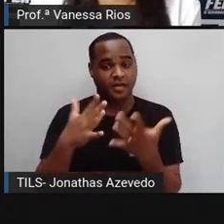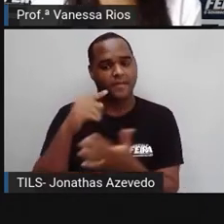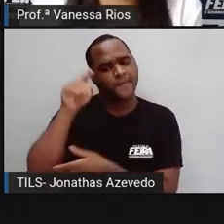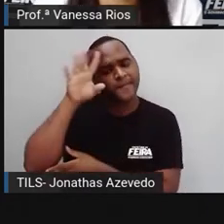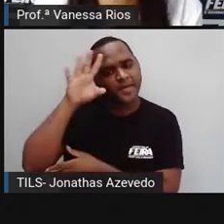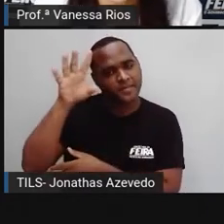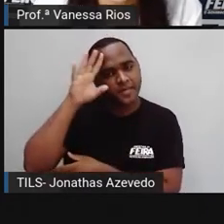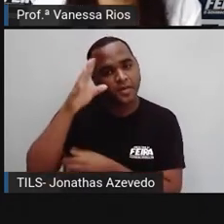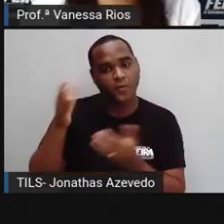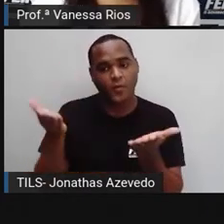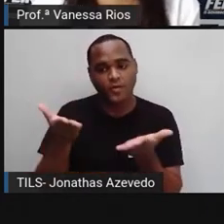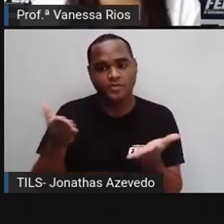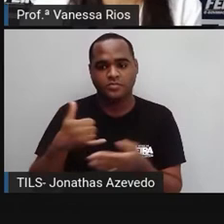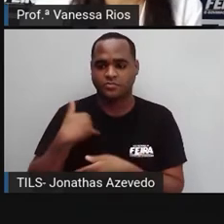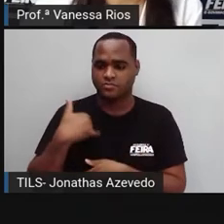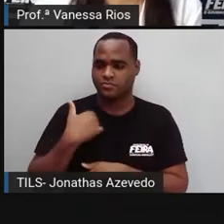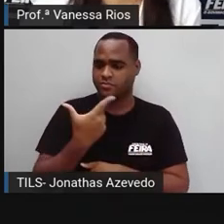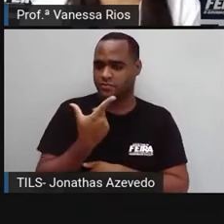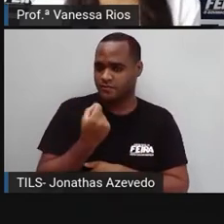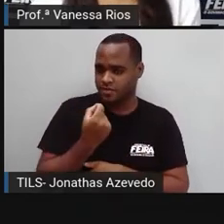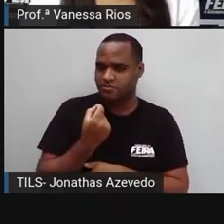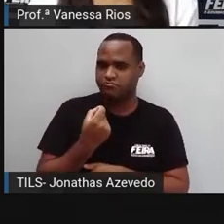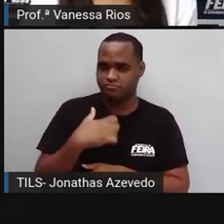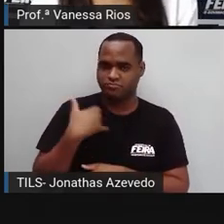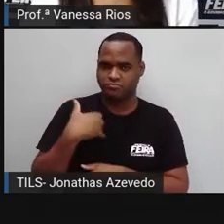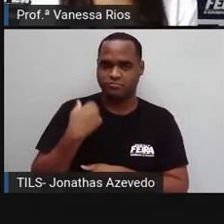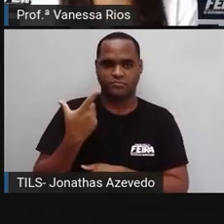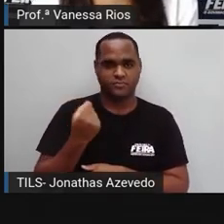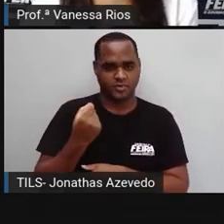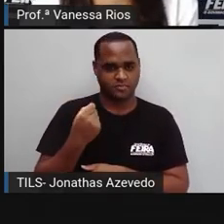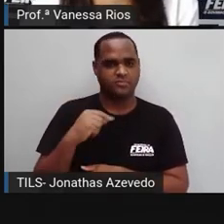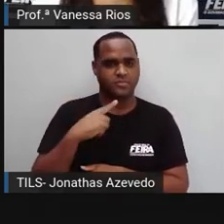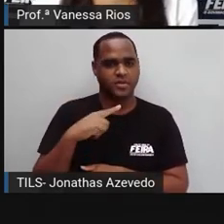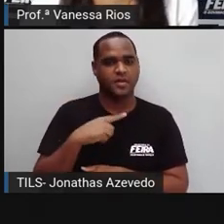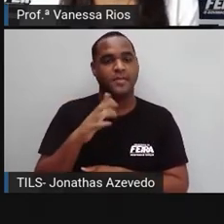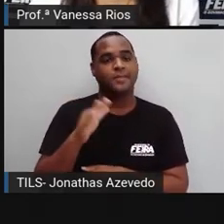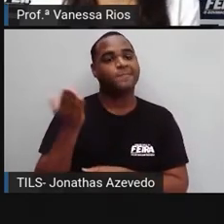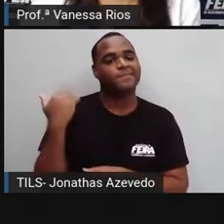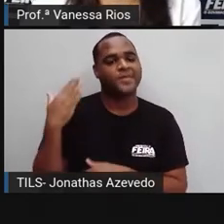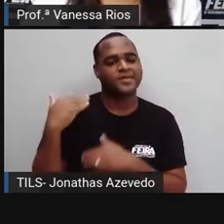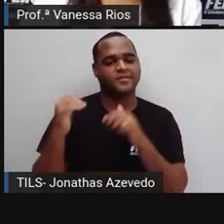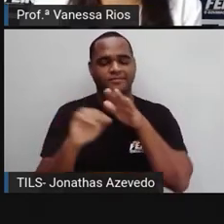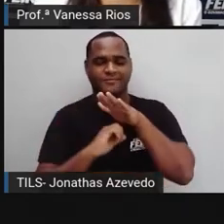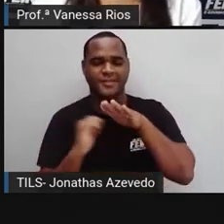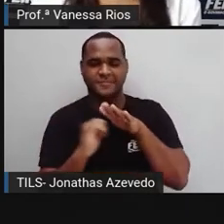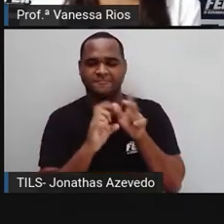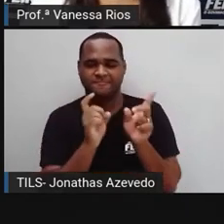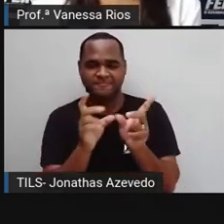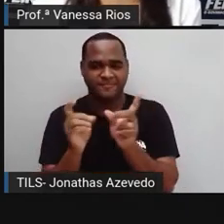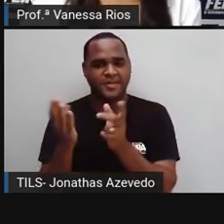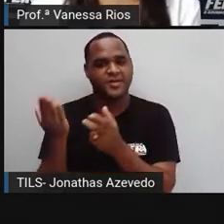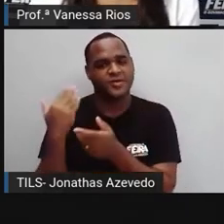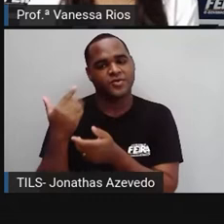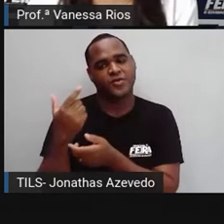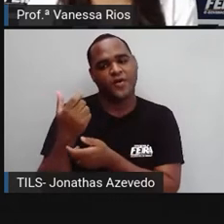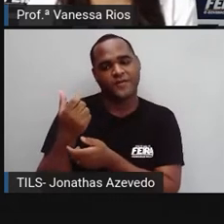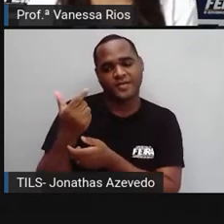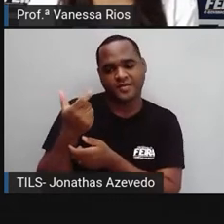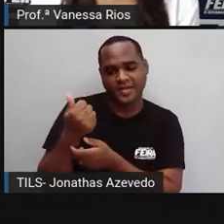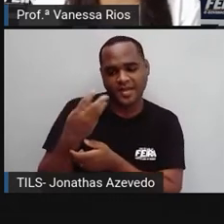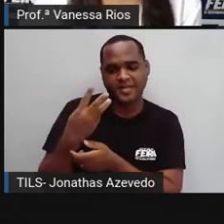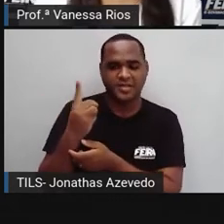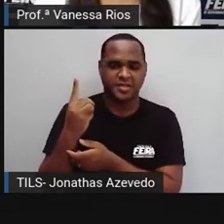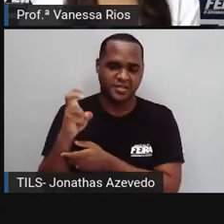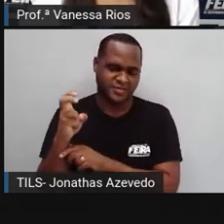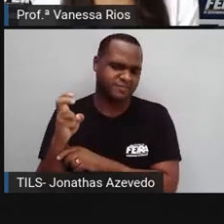hoje está com 20 anos, mas ele iniciou esse processo de empreendedorismo muito jovem, desde os 13, 15,